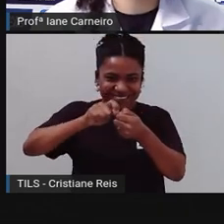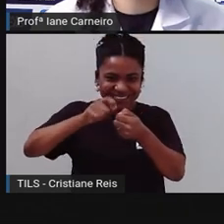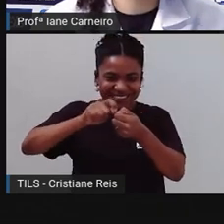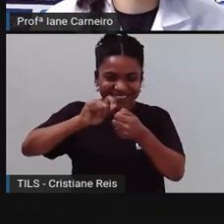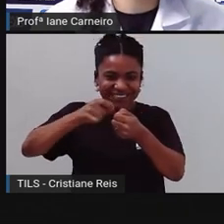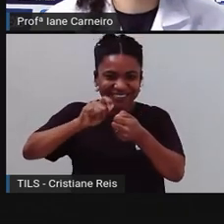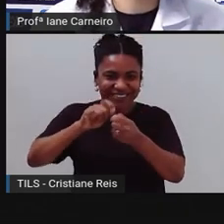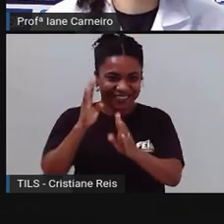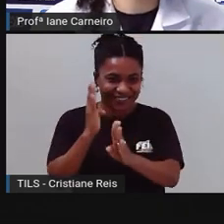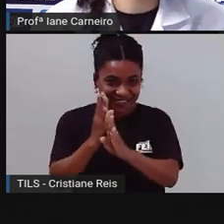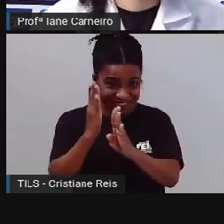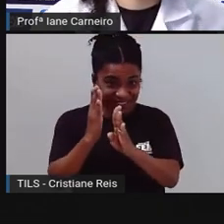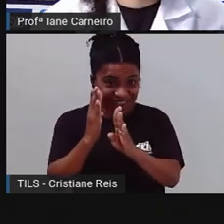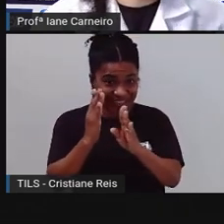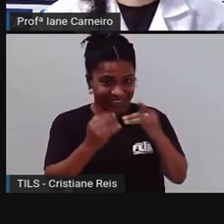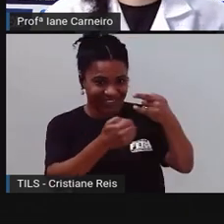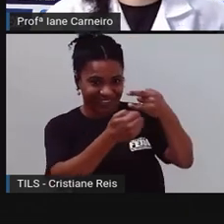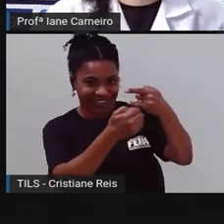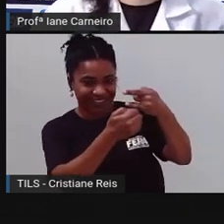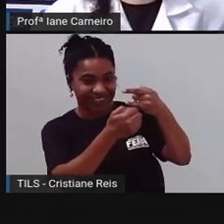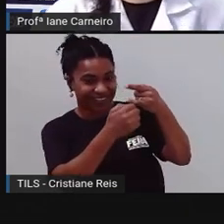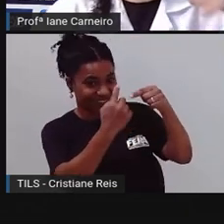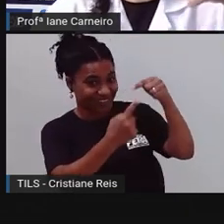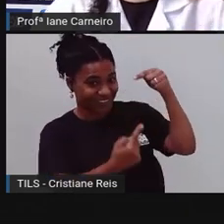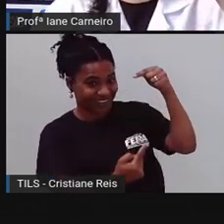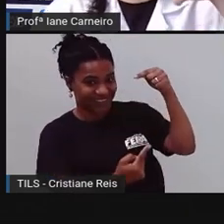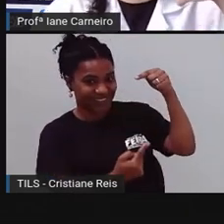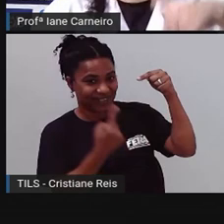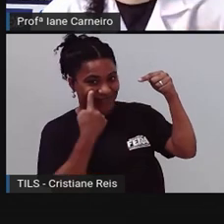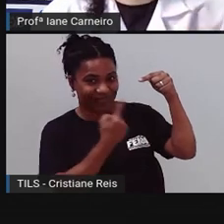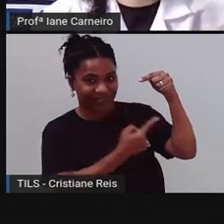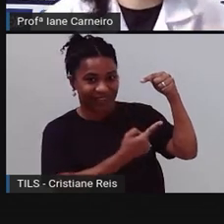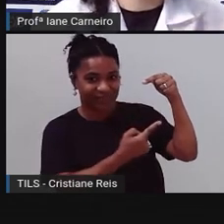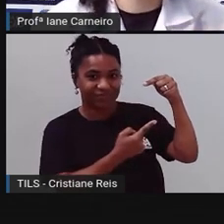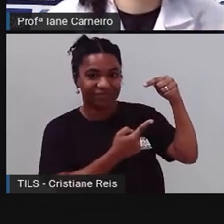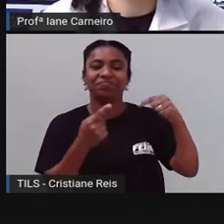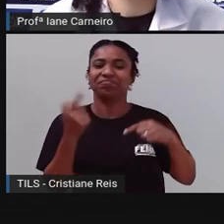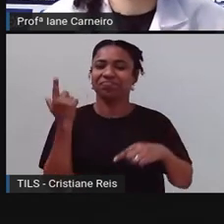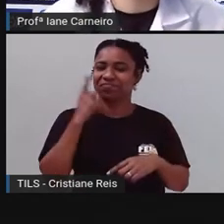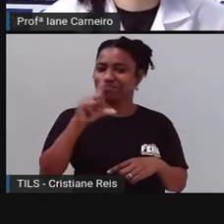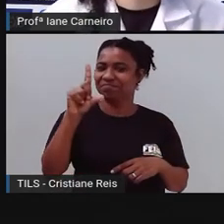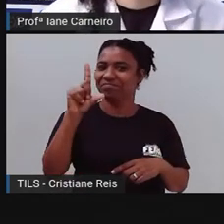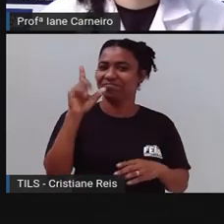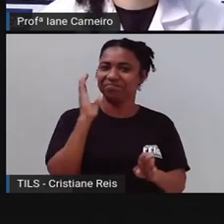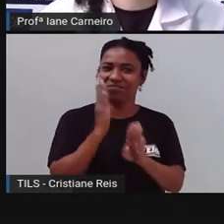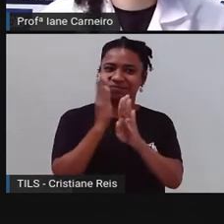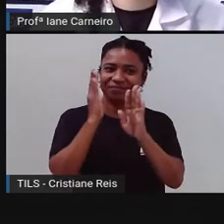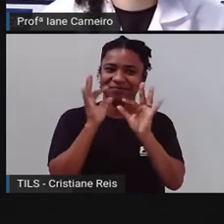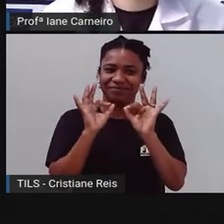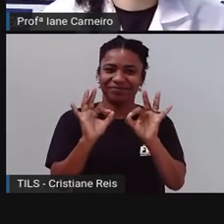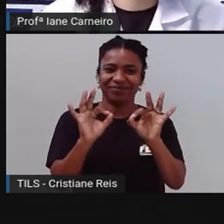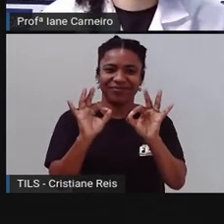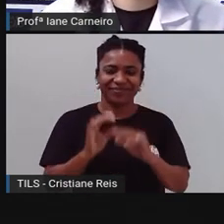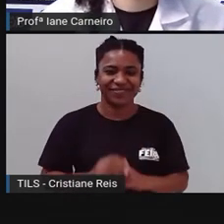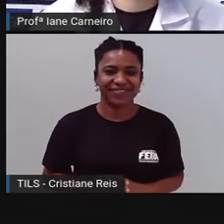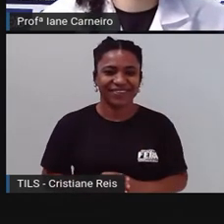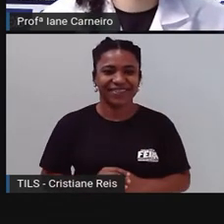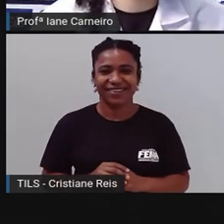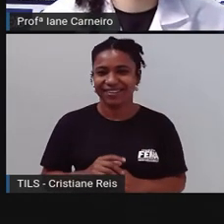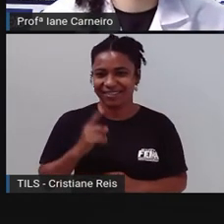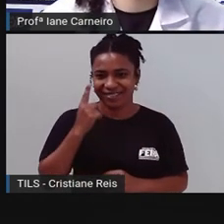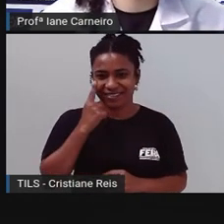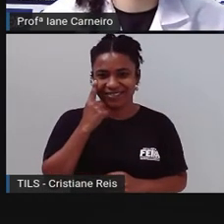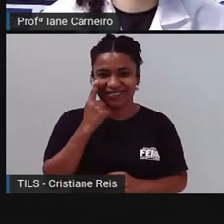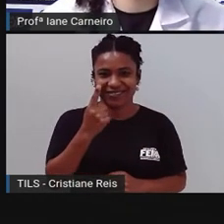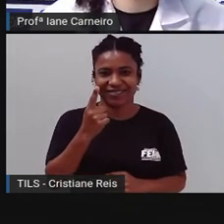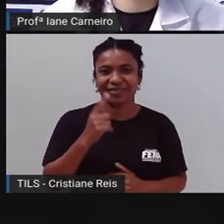seu caderninho. Foi essa que você encontrou? Você encontrou, ó. Você conseguiu adivinhar. Próximo, Eita,